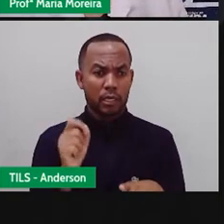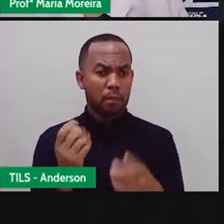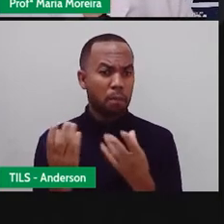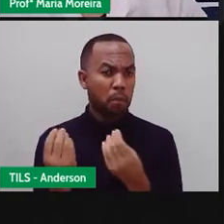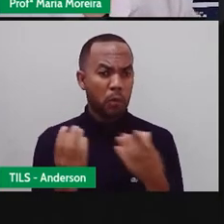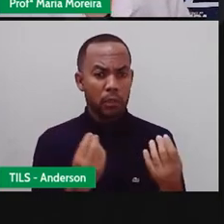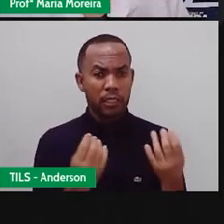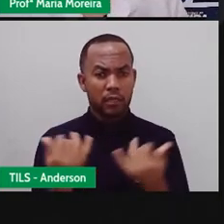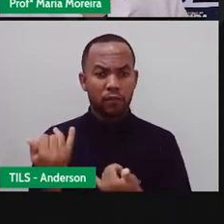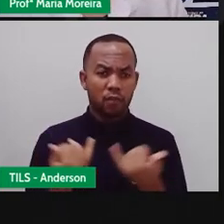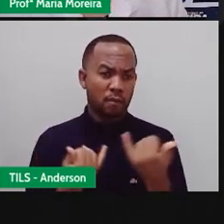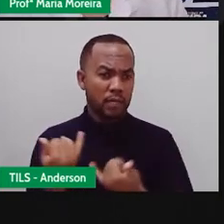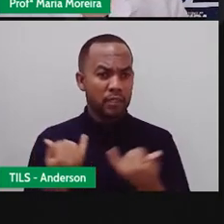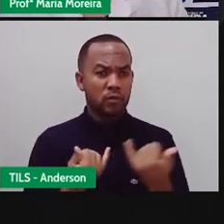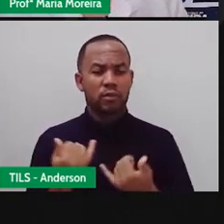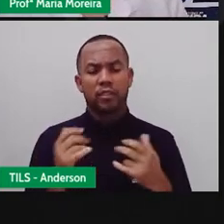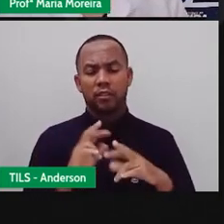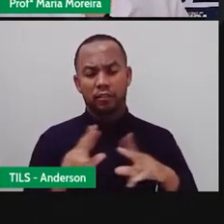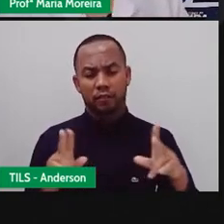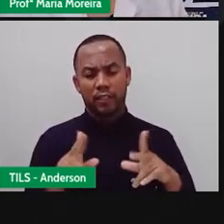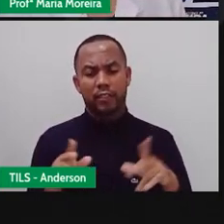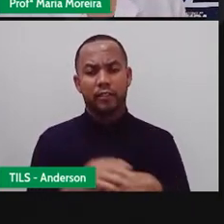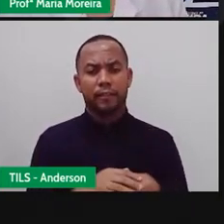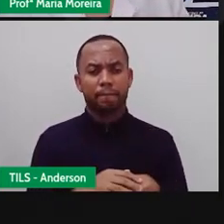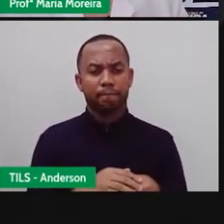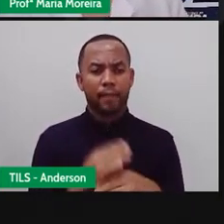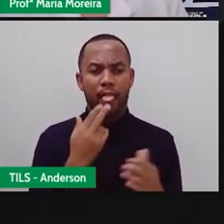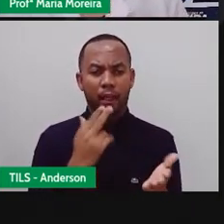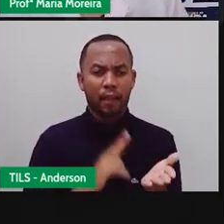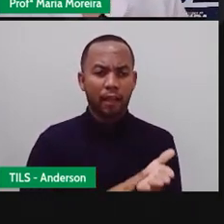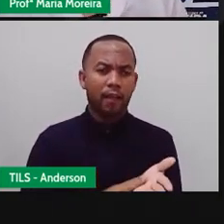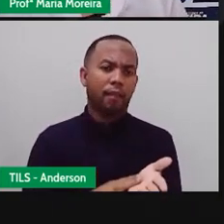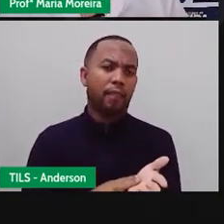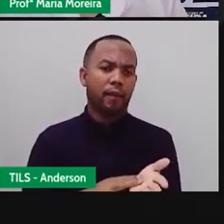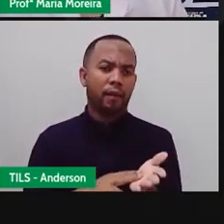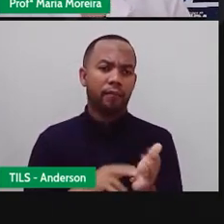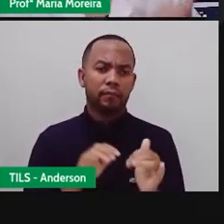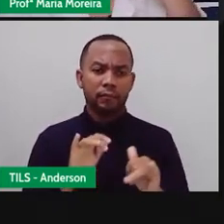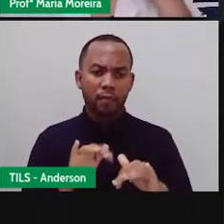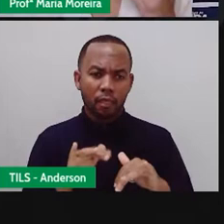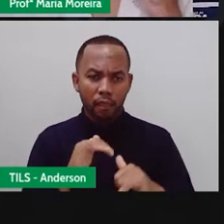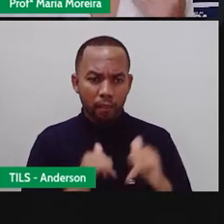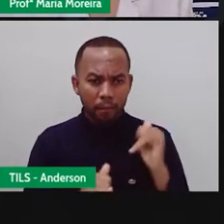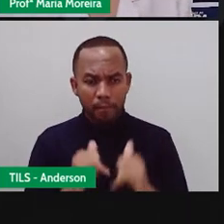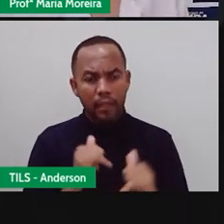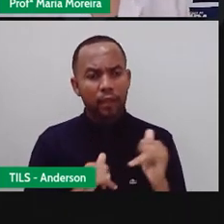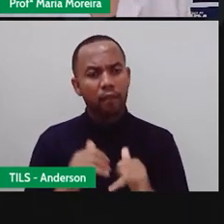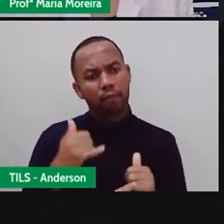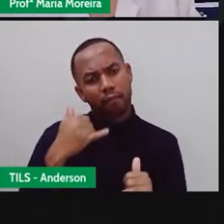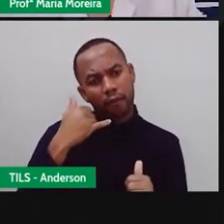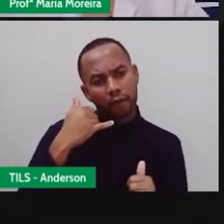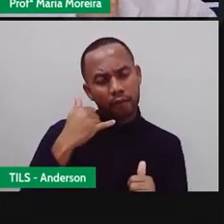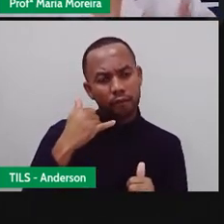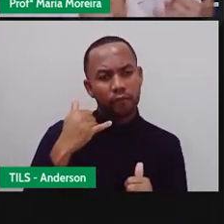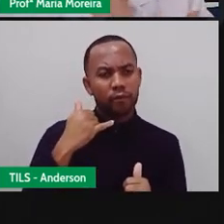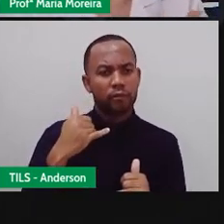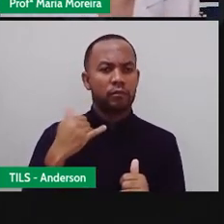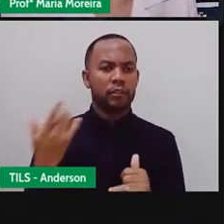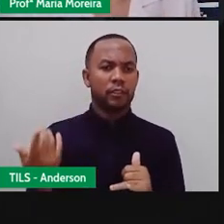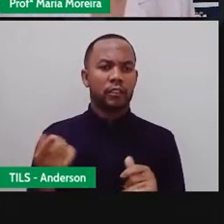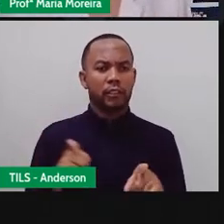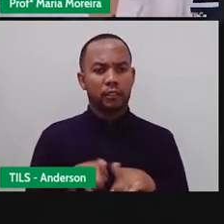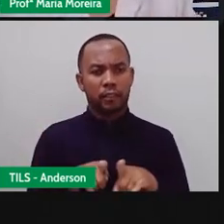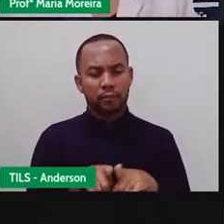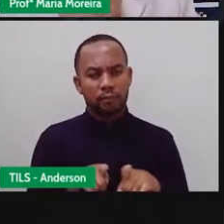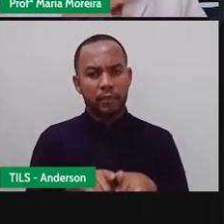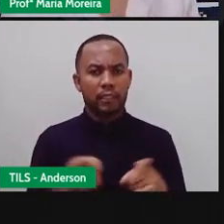mesmo do nosso cotidiano, não é isso? A carta, o e-mail, o telefone, porque a gente pode fazer uma ligação, o telefone que hoje está aí